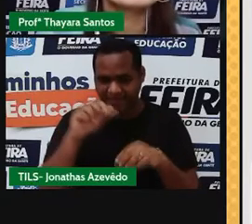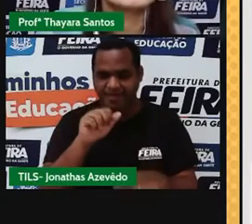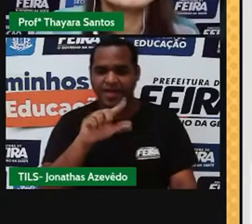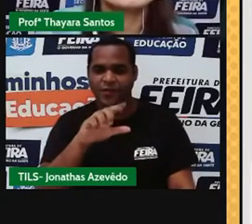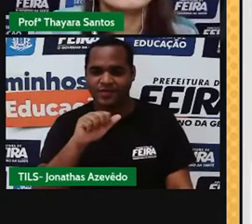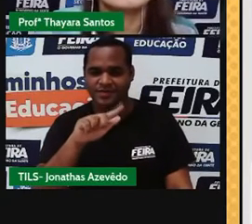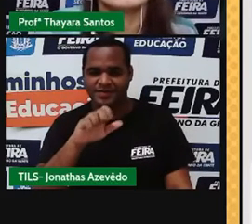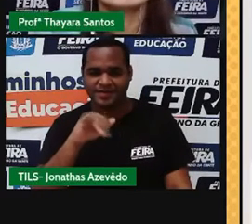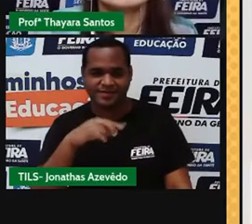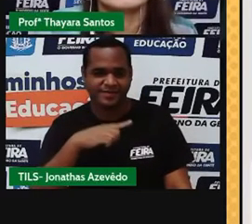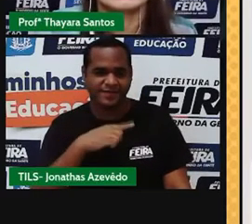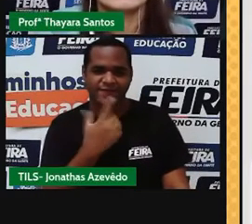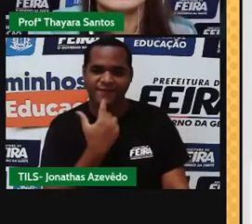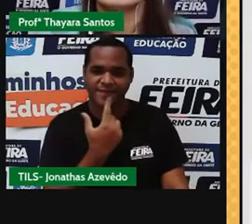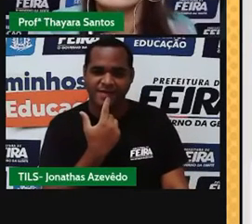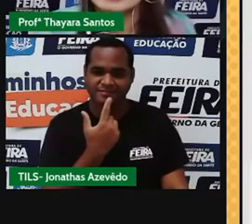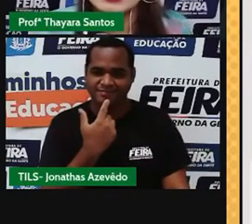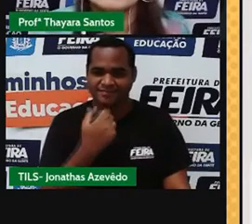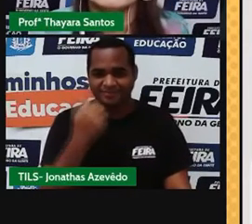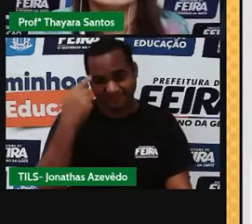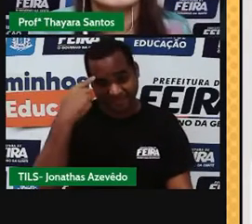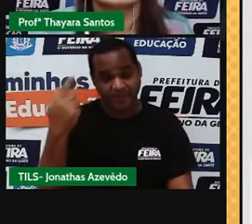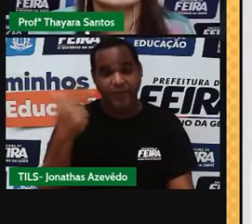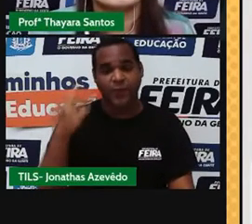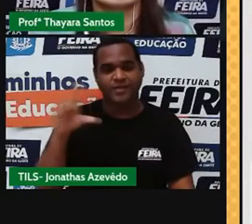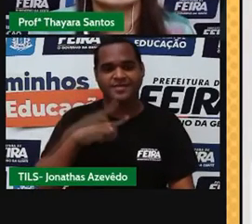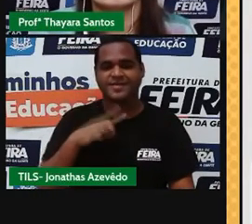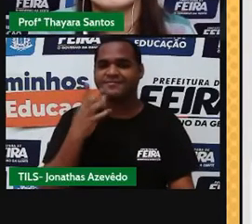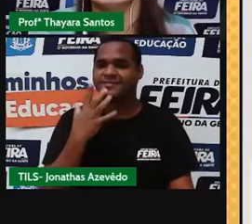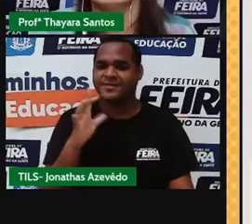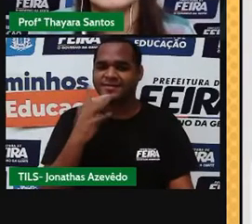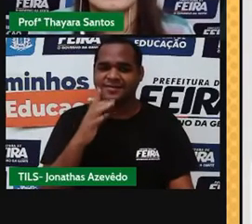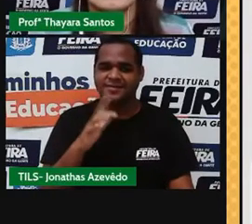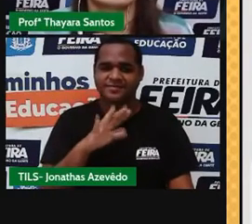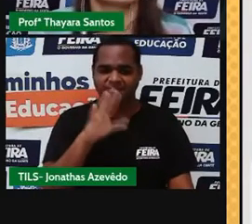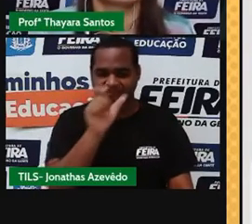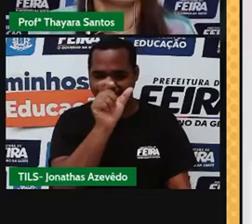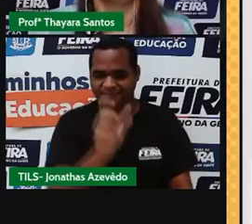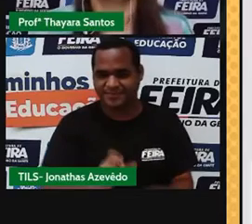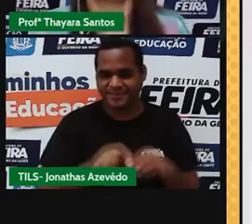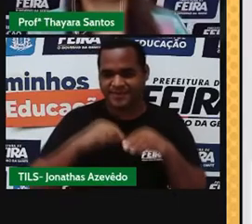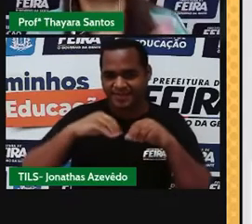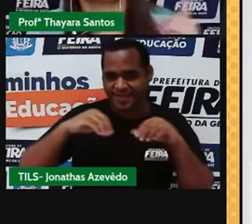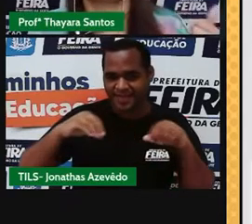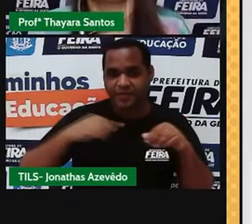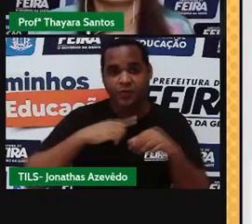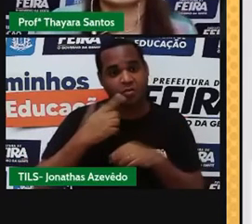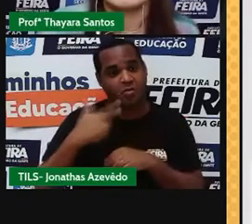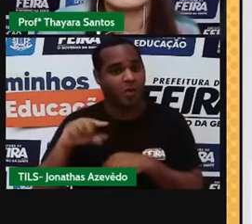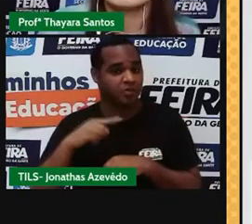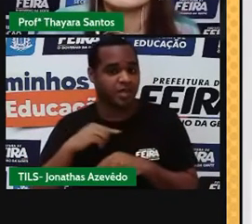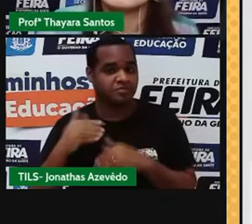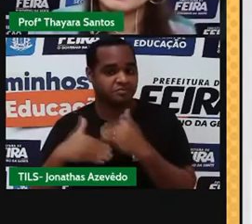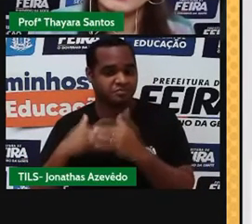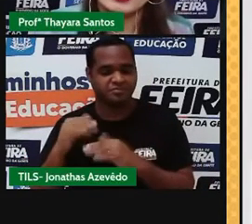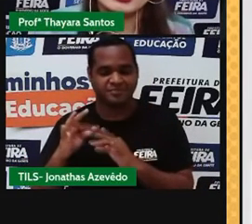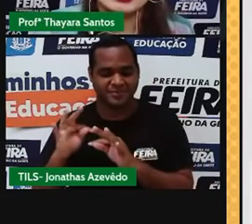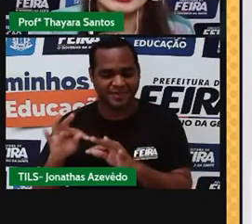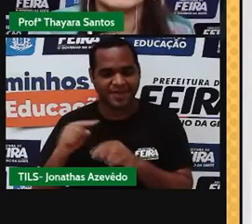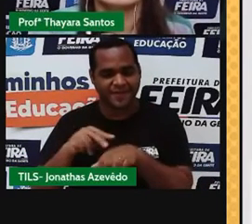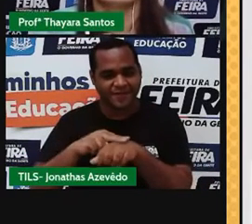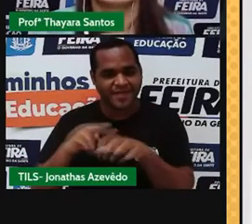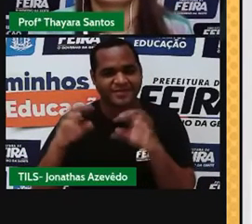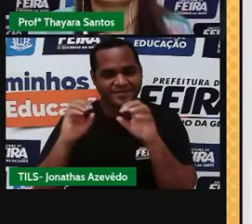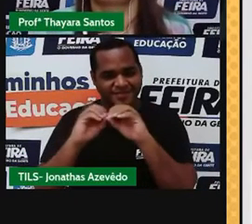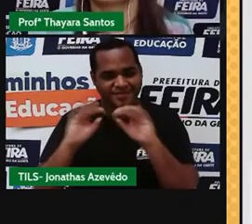Os que estão nessa coloração aqui, meio dourada, são os metais alcalino-terrosos. Tem os metais de transição, que são esses que estão em verde